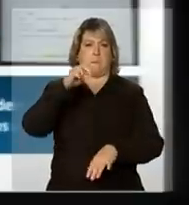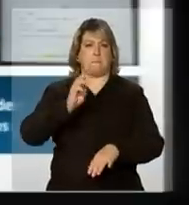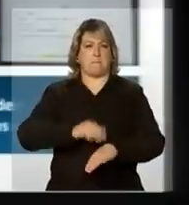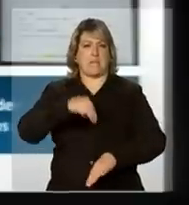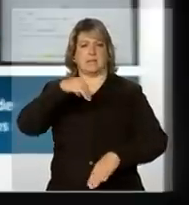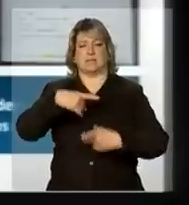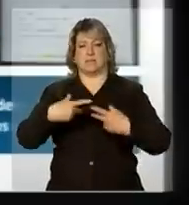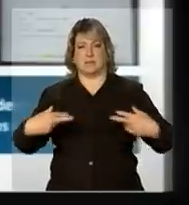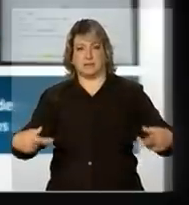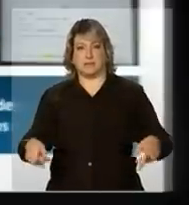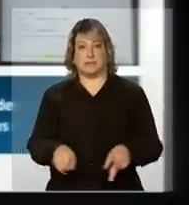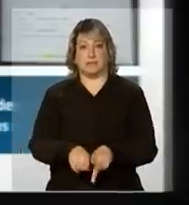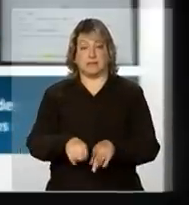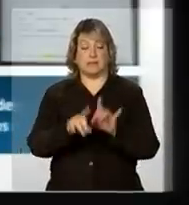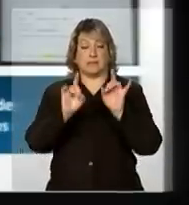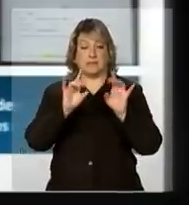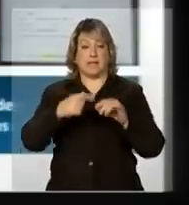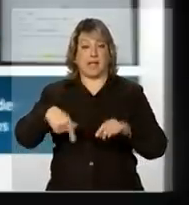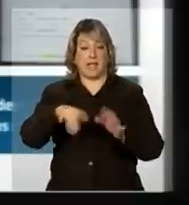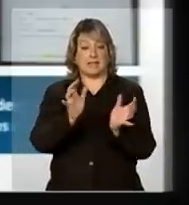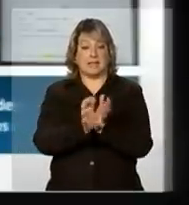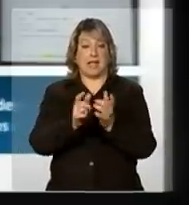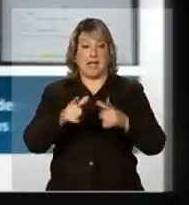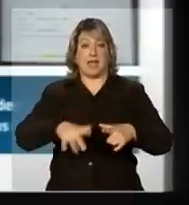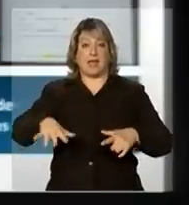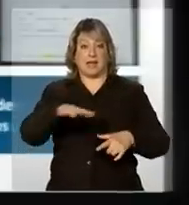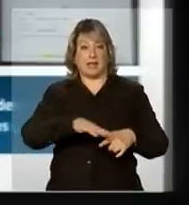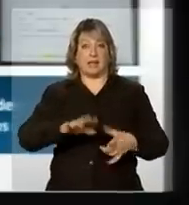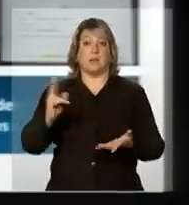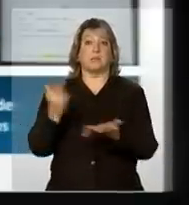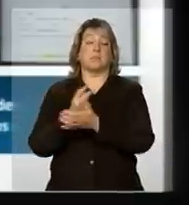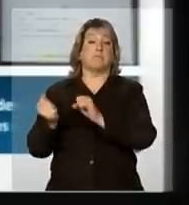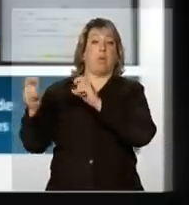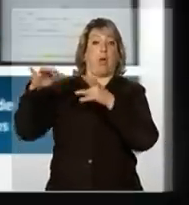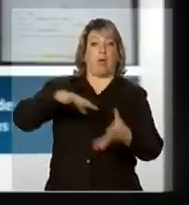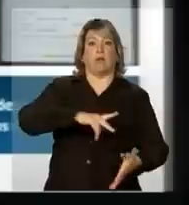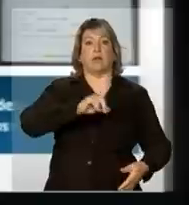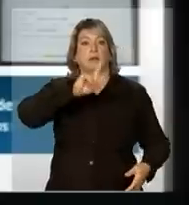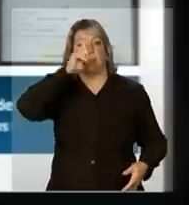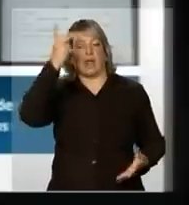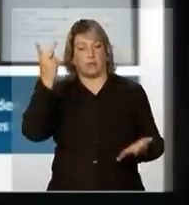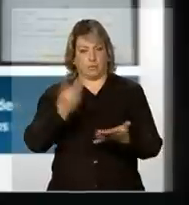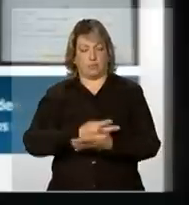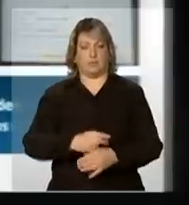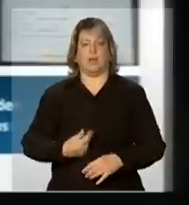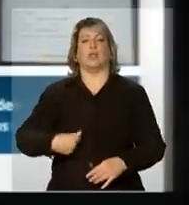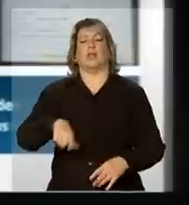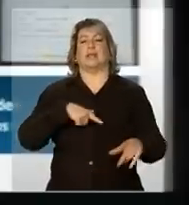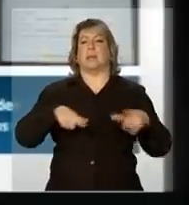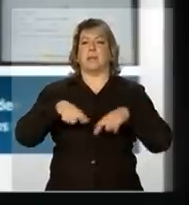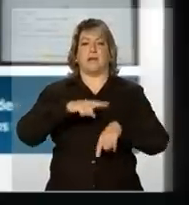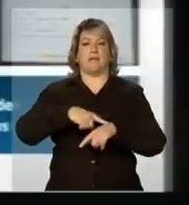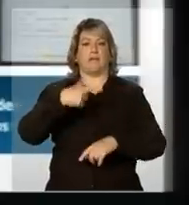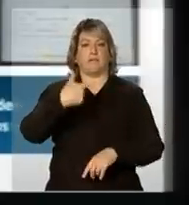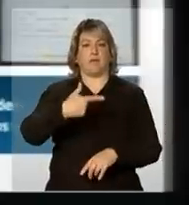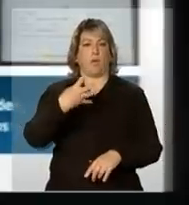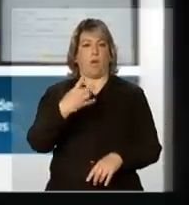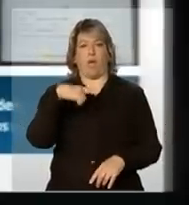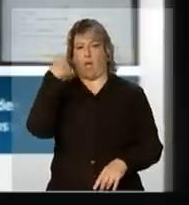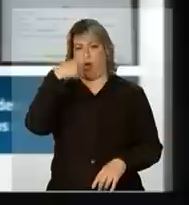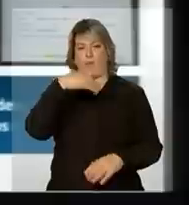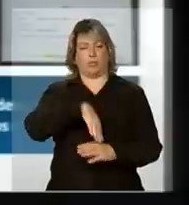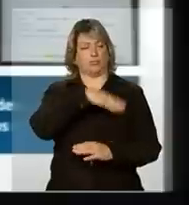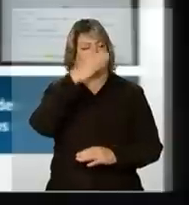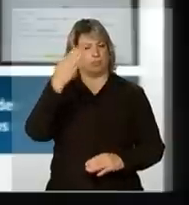e especializações, principalmente nessa área de desastres naturais. Nós trabalhamos em plantão 24 horas por sete